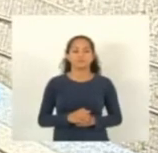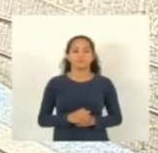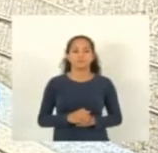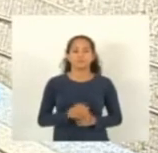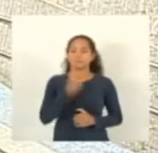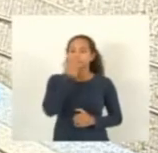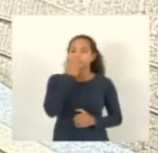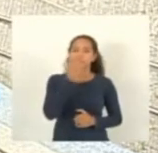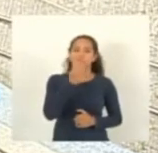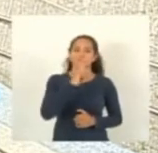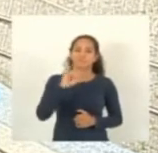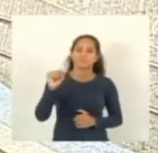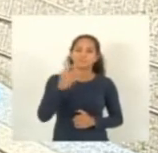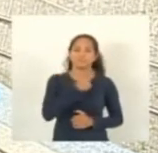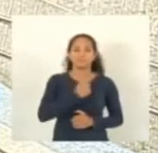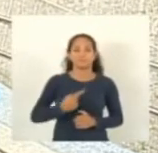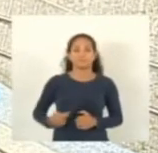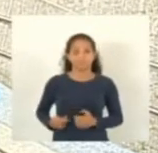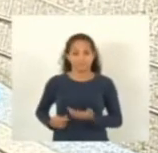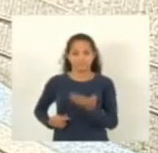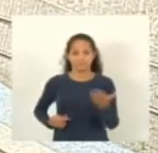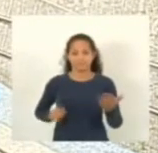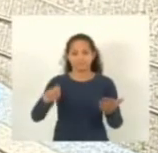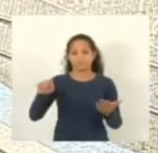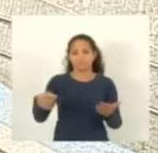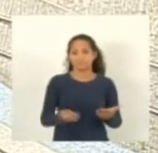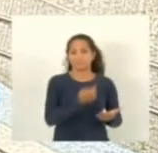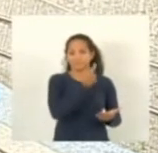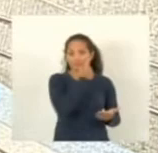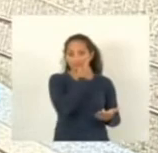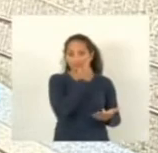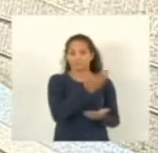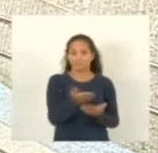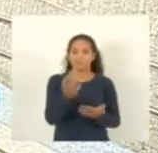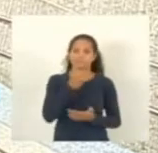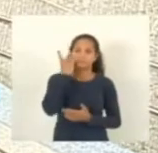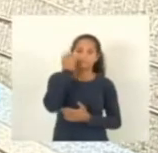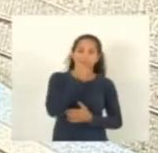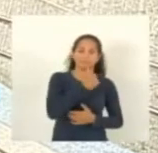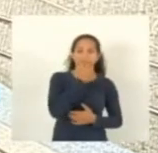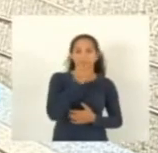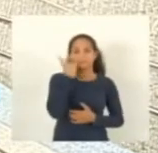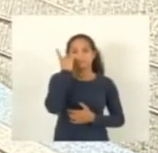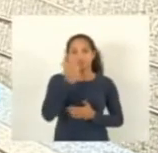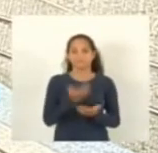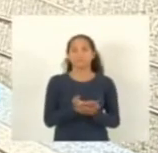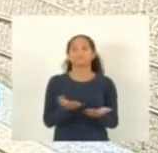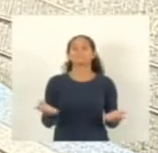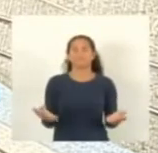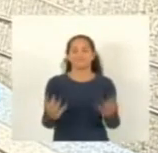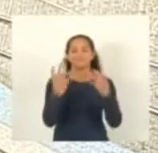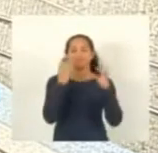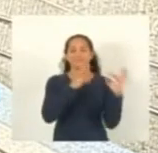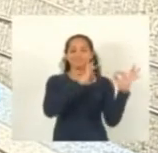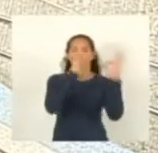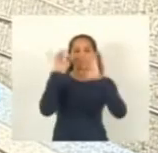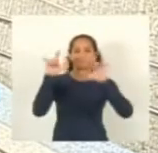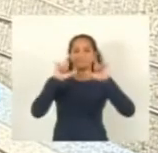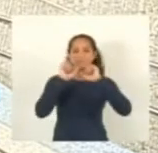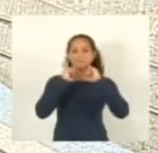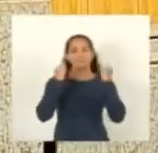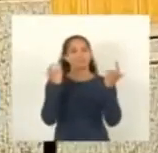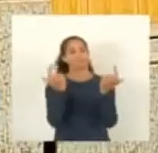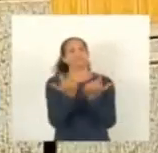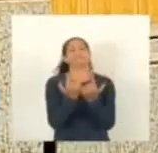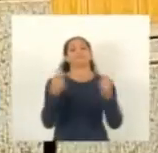Bom dia, senhor presidente, Darim Pagum, bom dia, senhores deputados e deputadas, todos que nos assistem pela TV Assembleia,